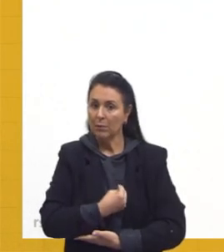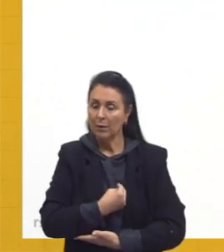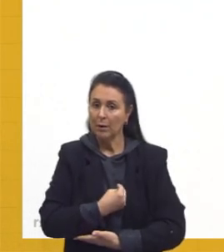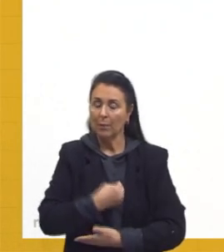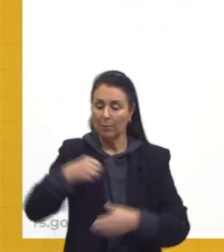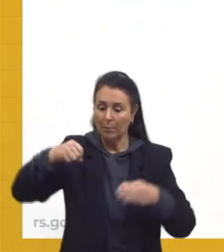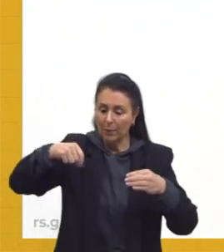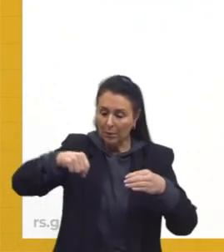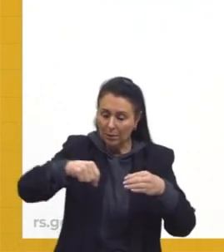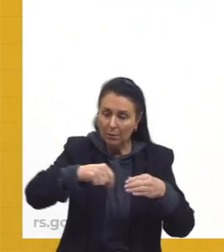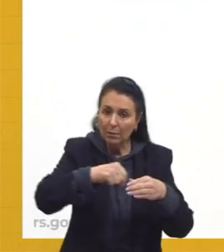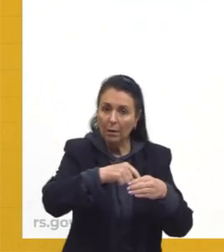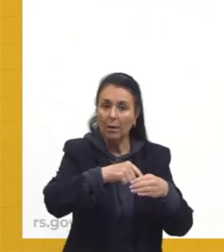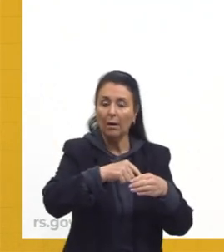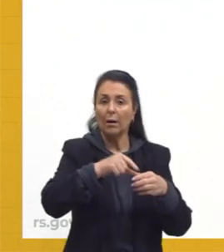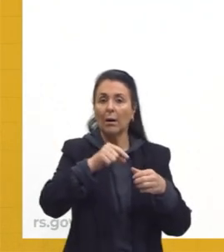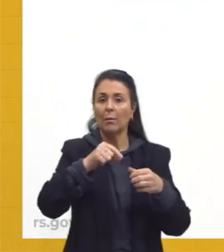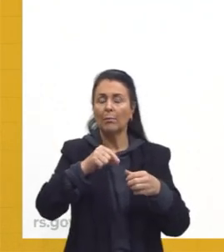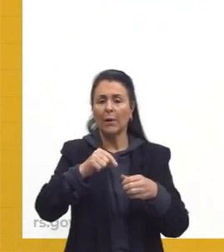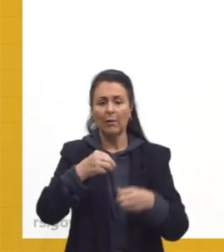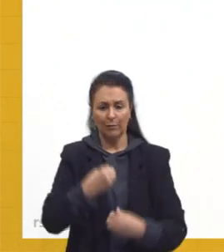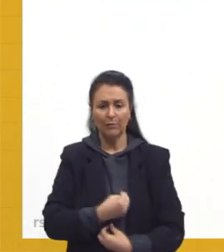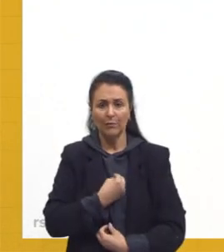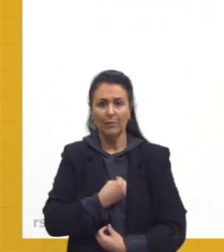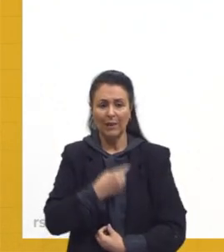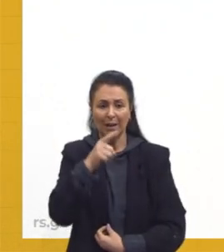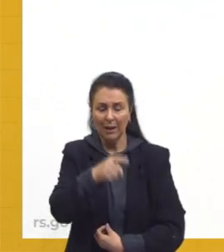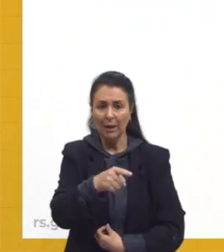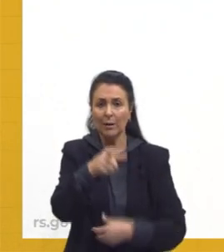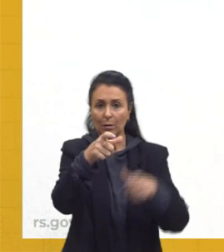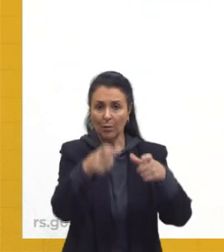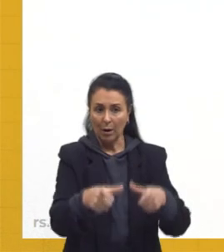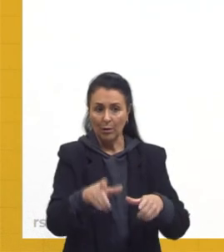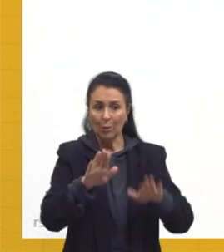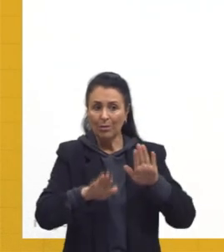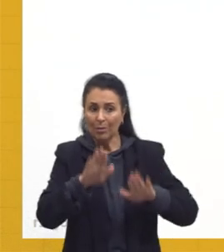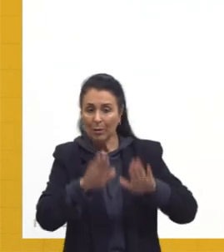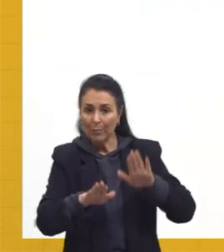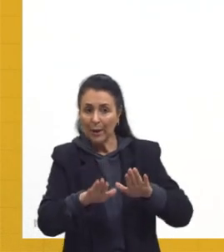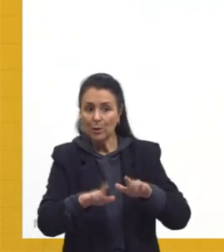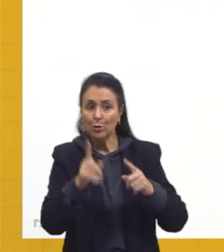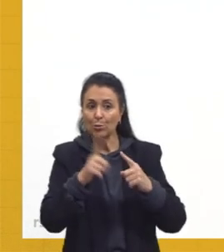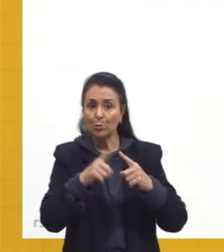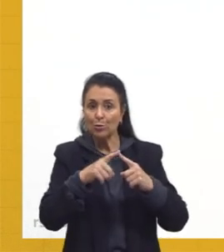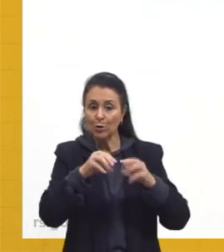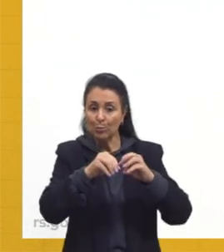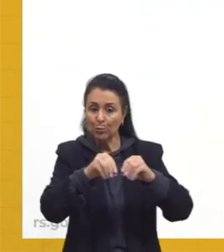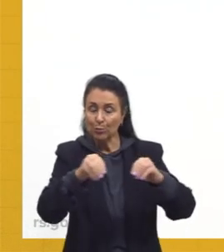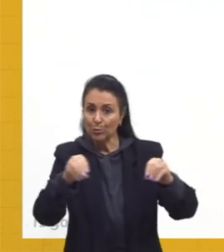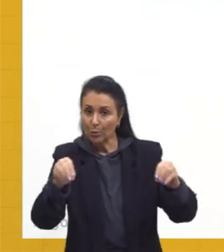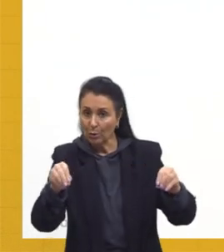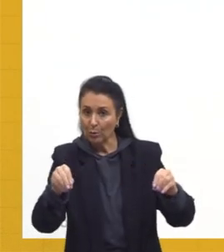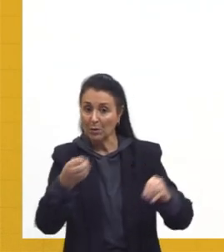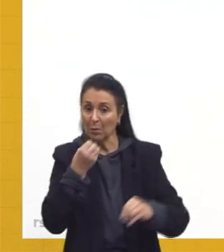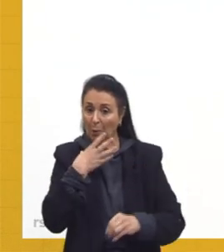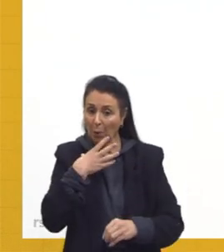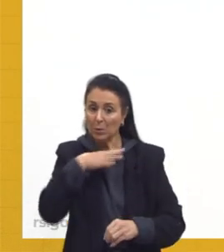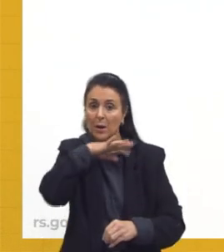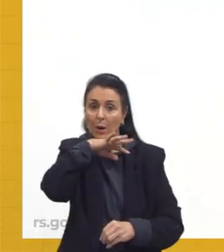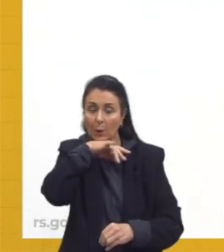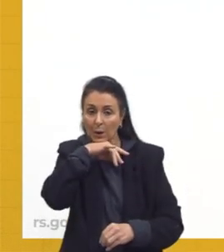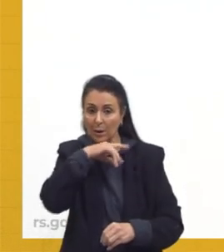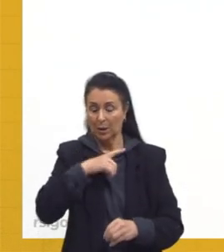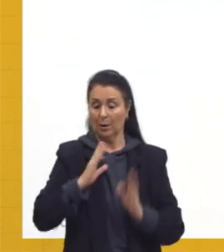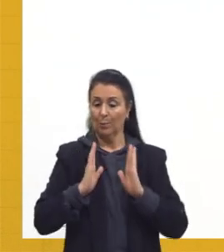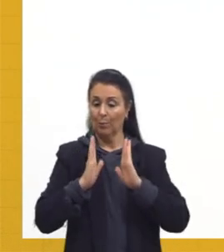poder fazer, conseguir sobreviver naquela região. Então vai depender muito da fertilidade do solo, tá? Esse módulo rural. Tem módulos rurais,